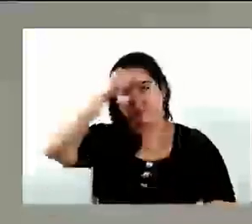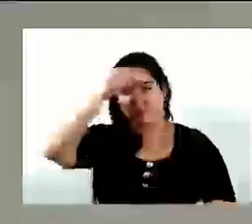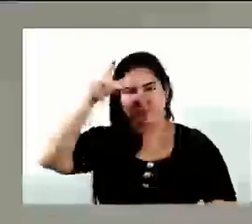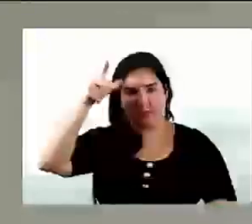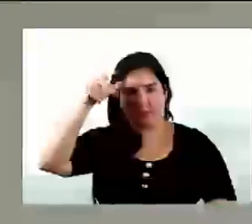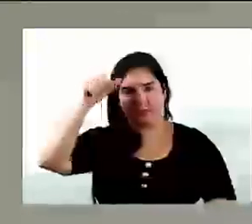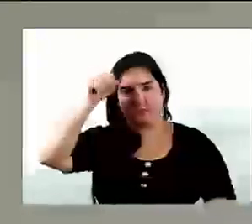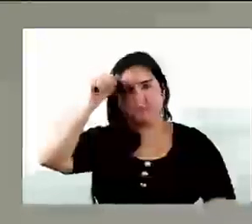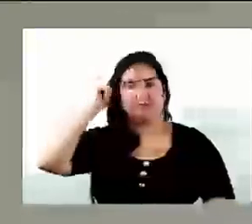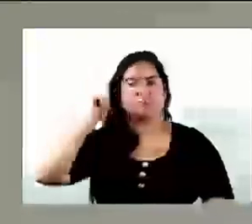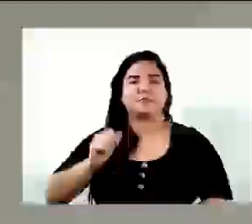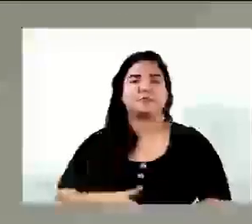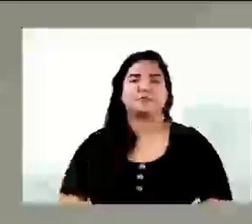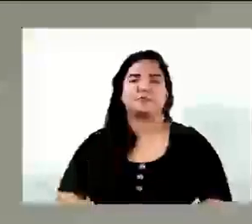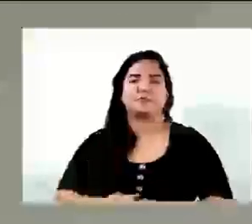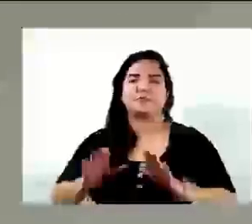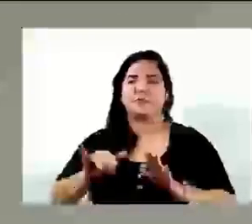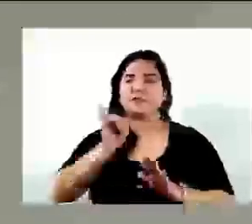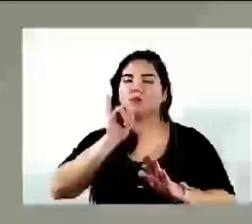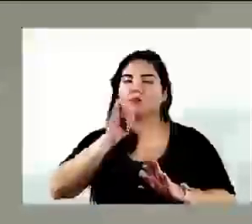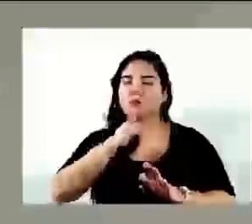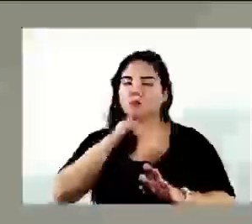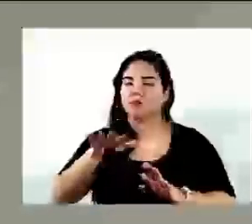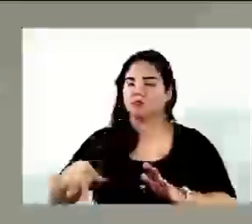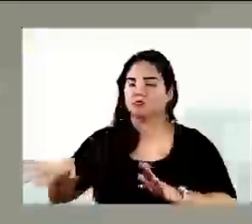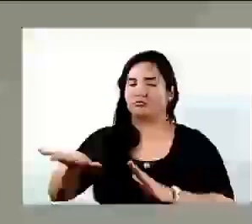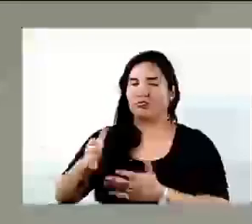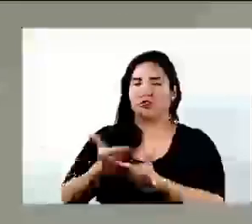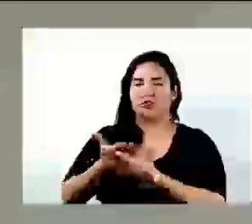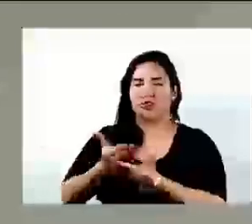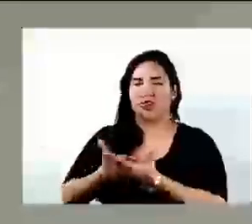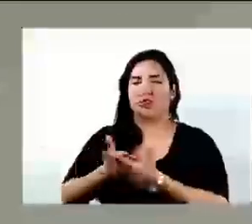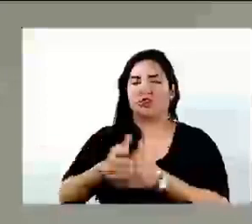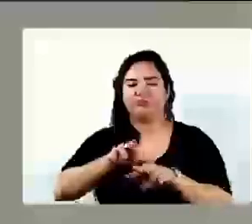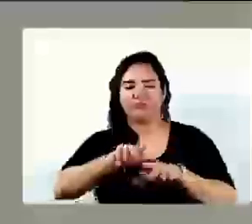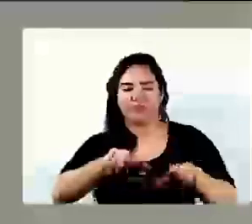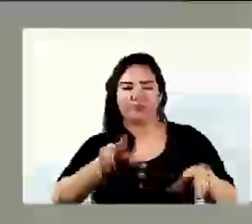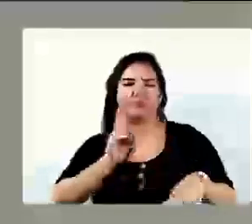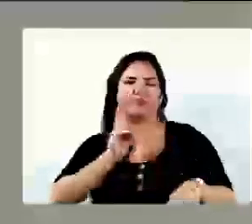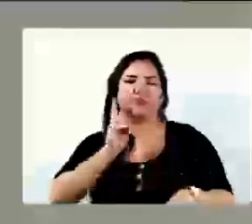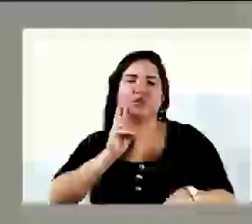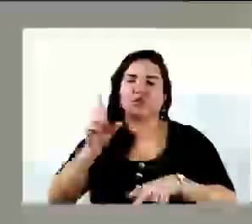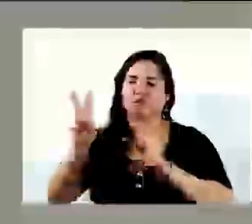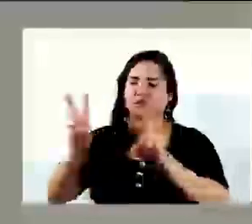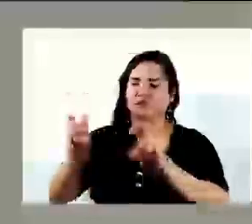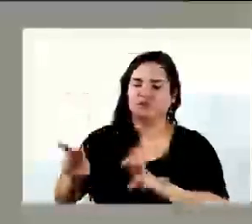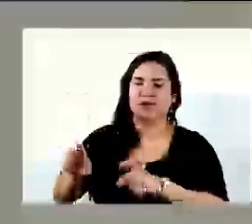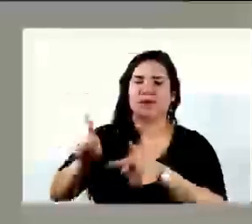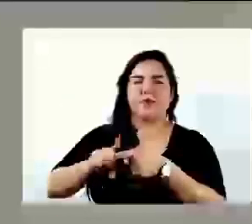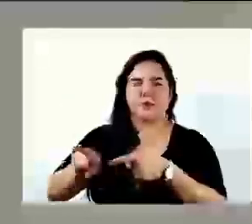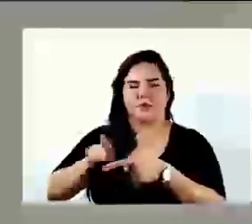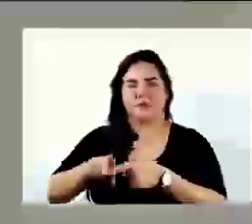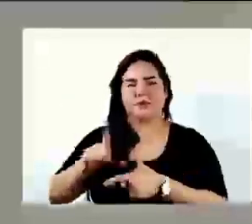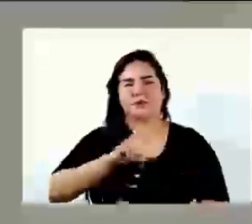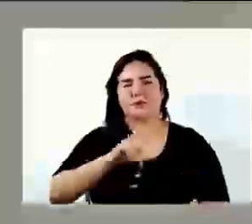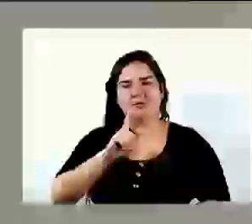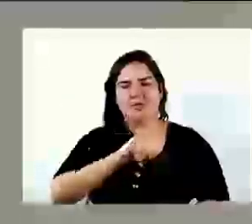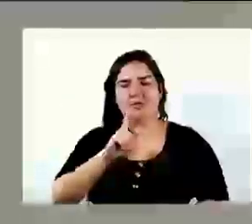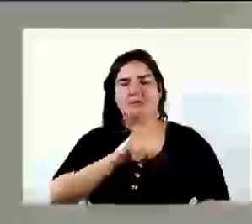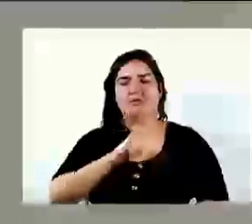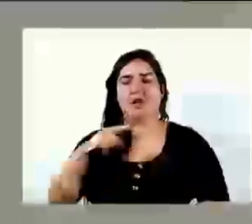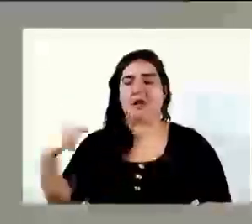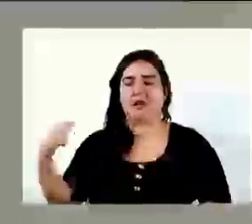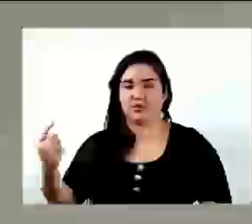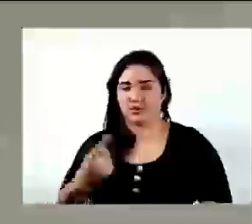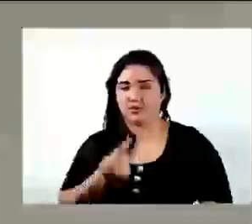vereador Fernando, infelizmente, as escolas, já ditam por diversos vereadores, em situações lamentáveis, e a gente sabe,